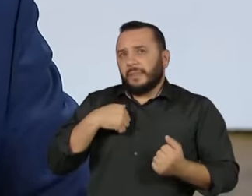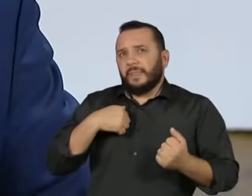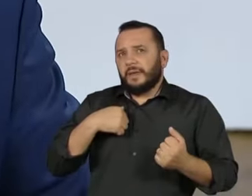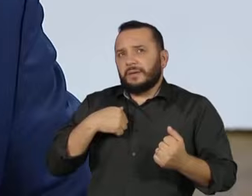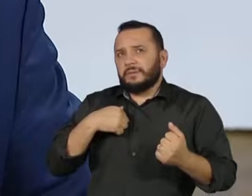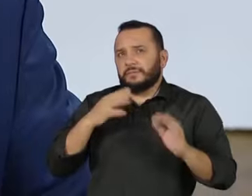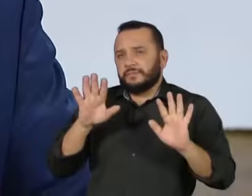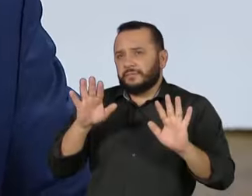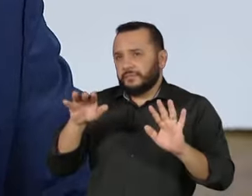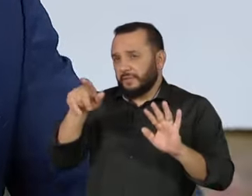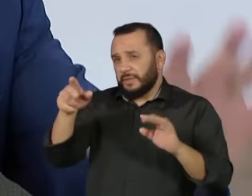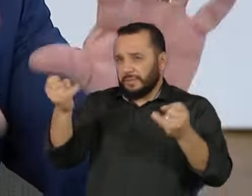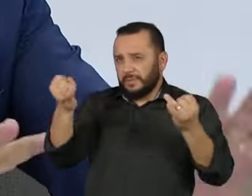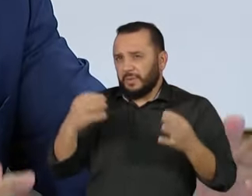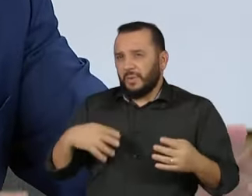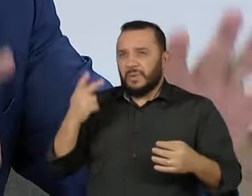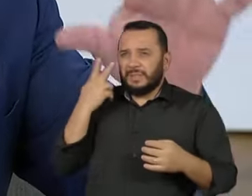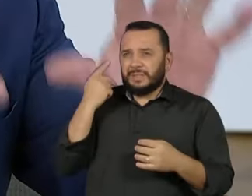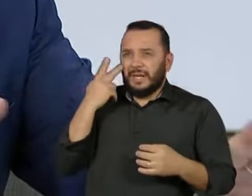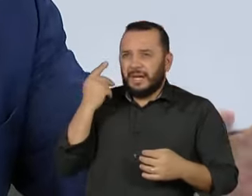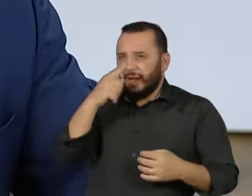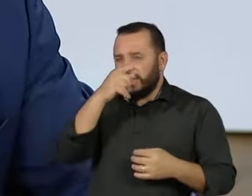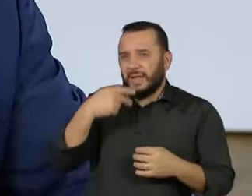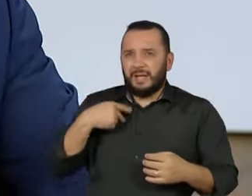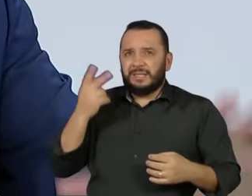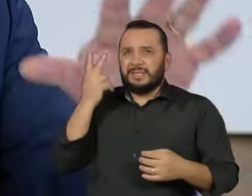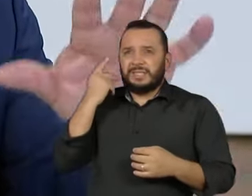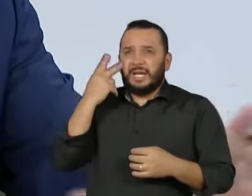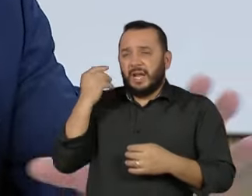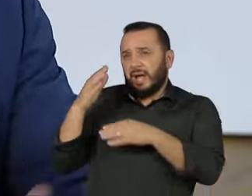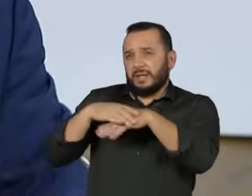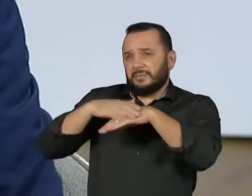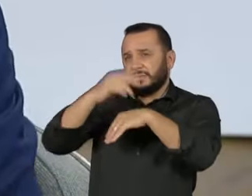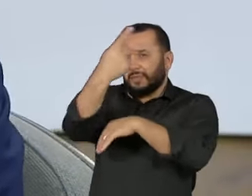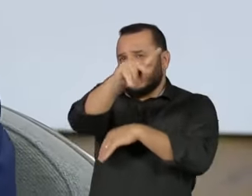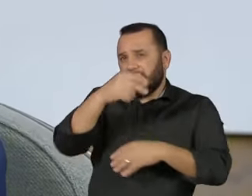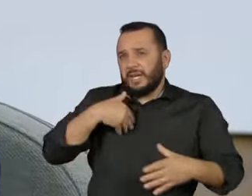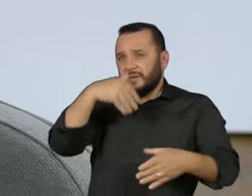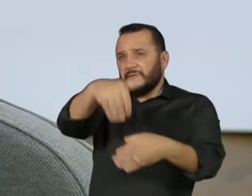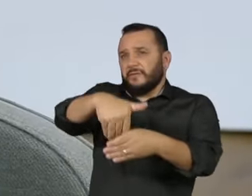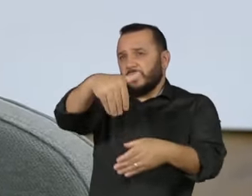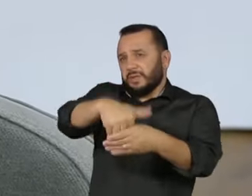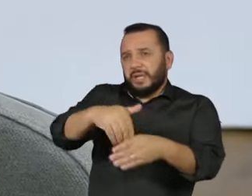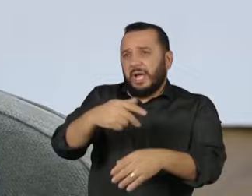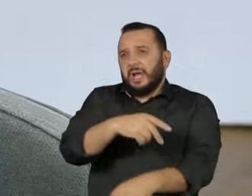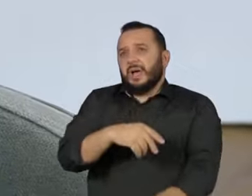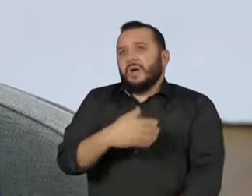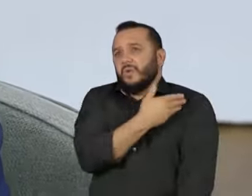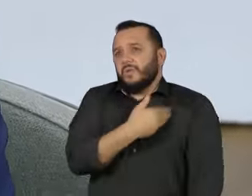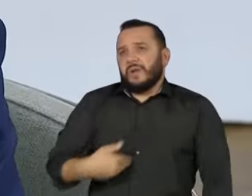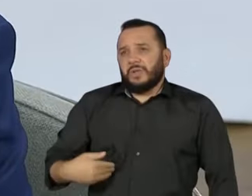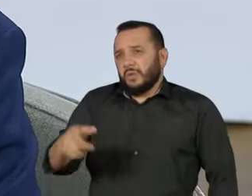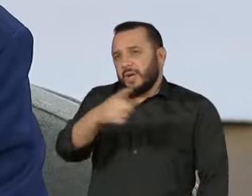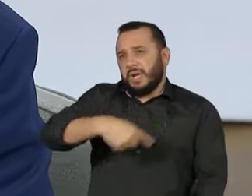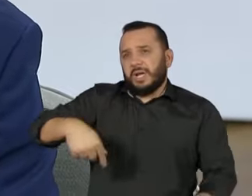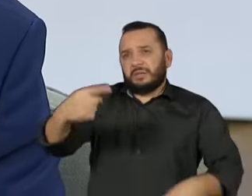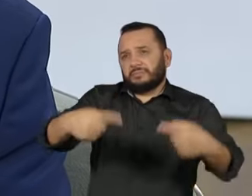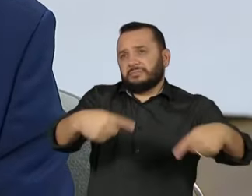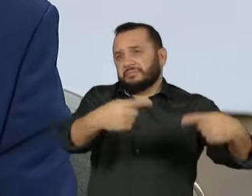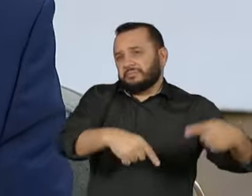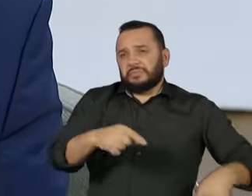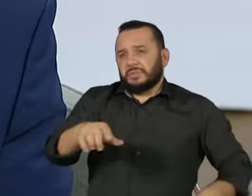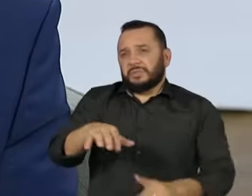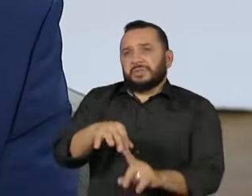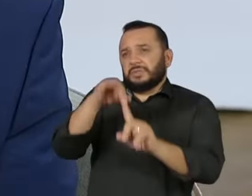caso do Ceará que você está colocando. Essa disputa do Ceará depende do cearense. Eles vão debater agora, nos próximos 62 dias, escolher o seu